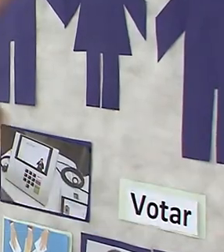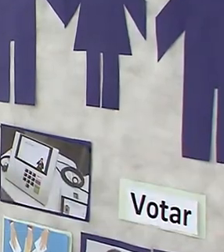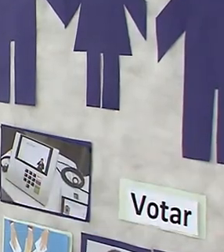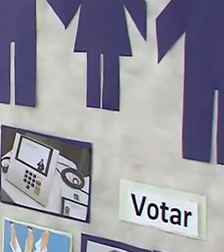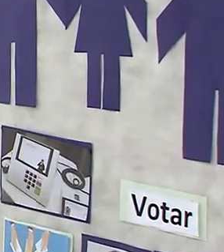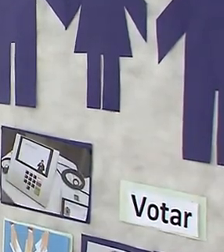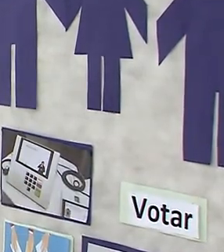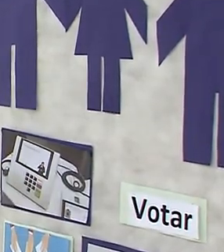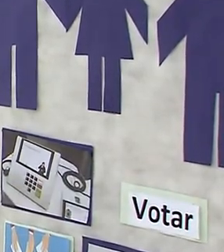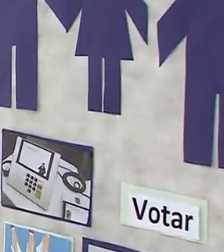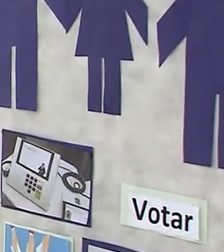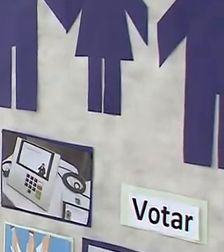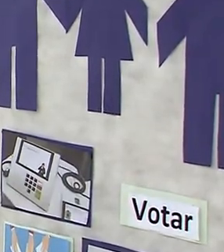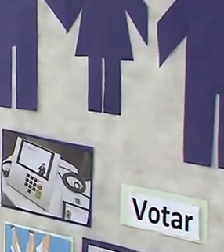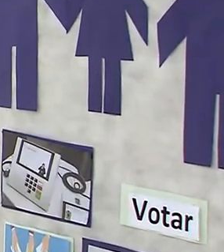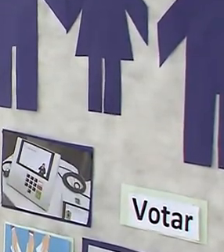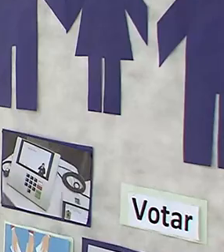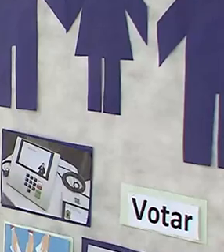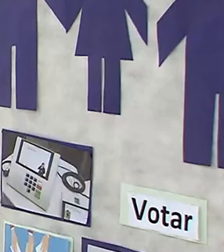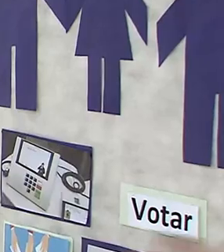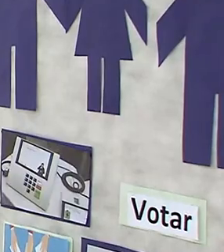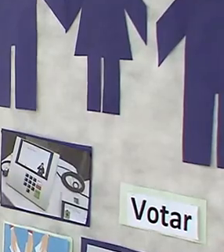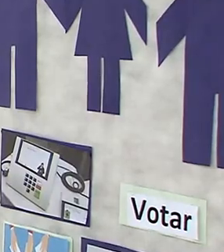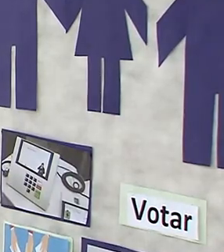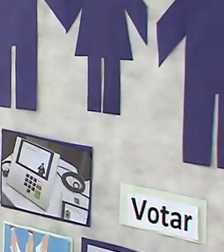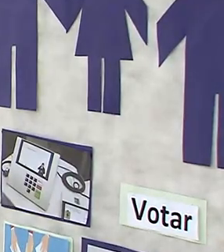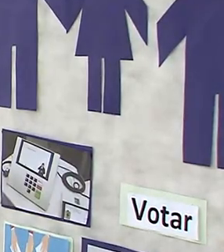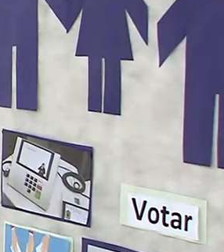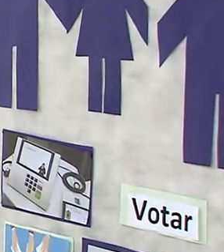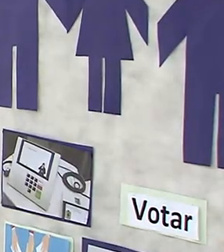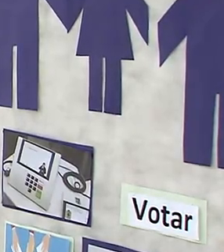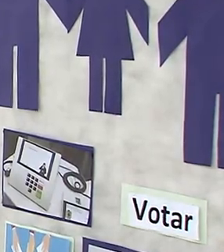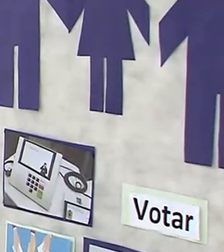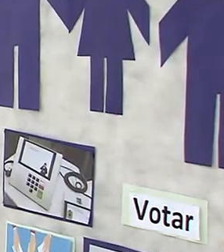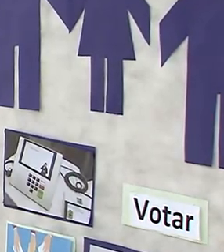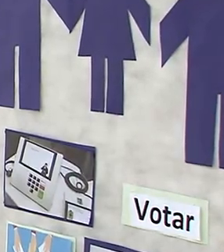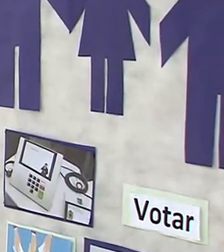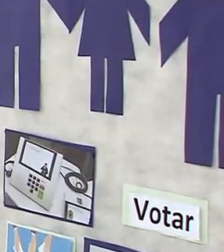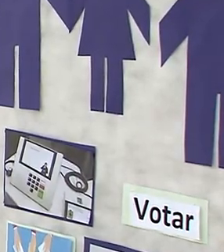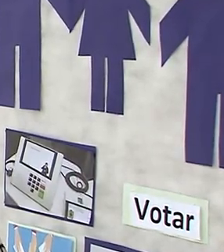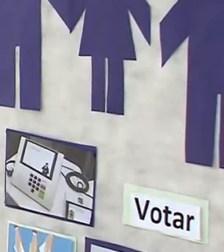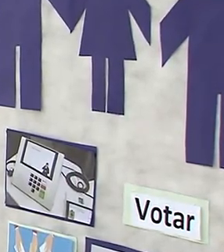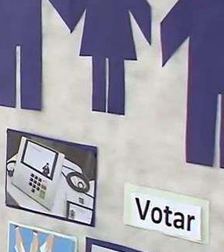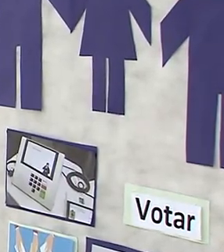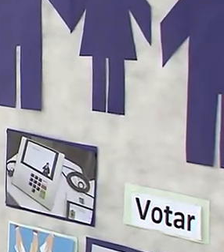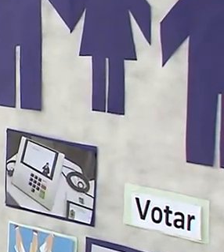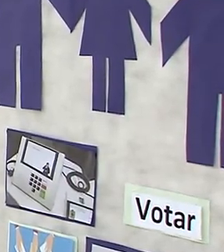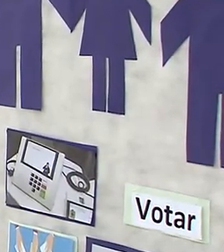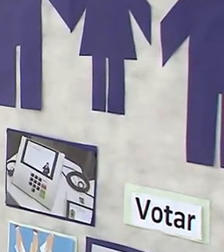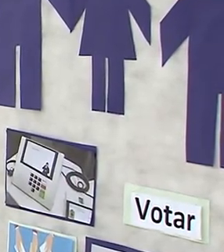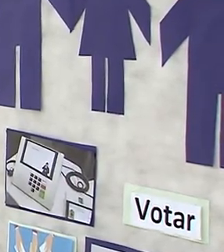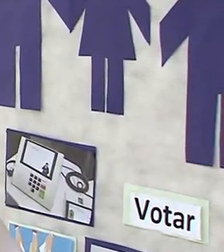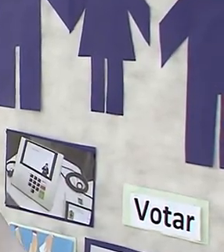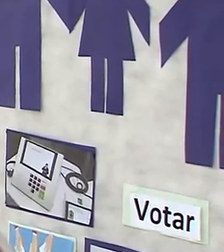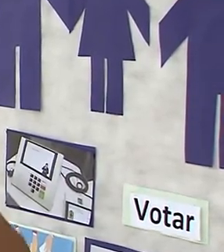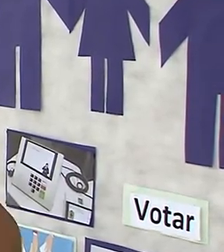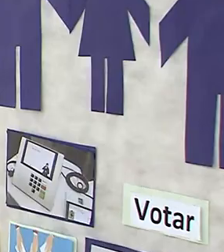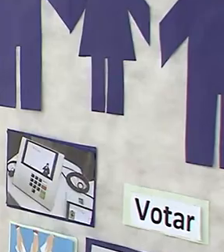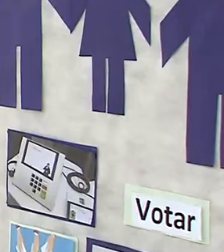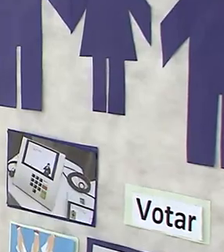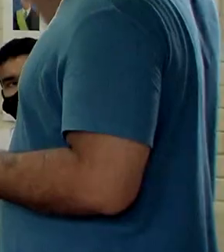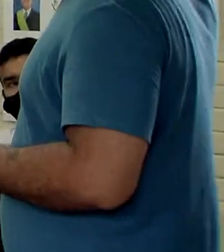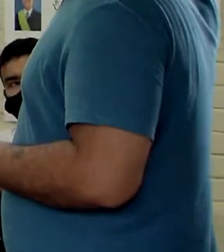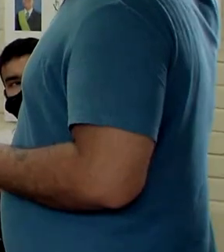alunos surdos, eu fiz muitos amigos, conheci amigos, me senti acolhida. Então, essa escola